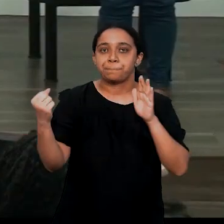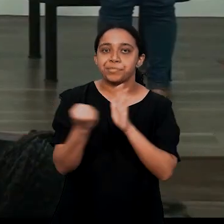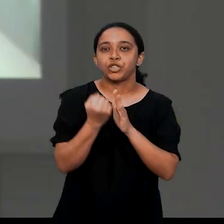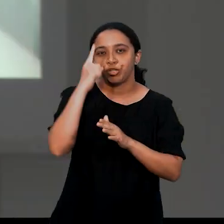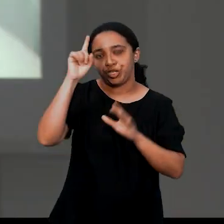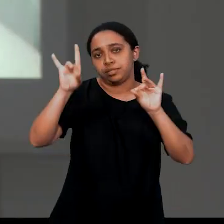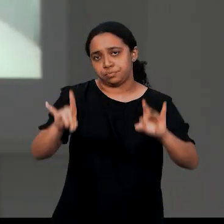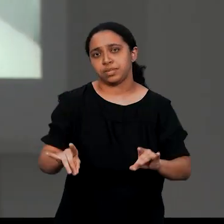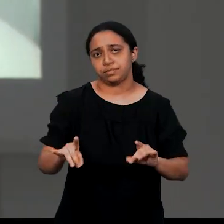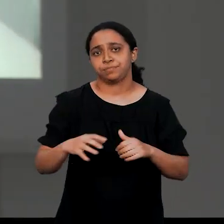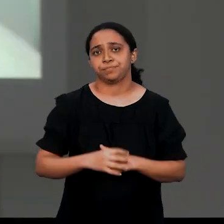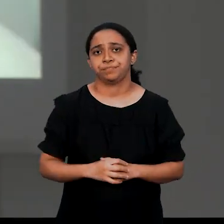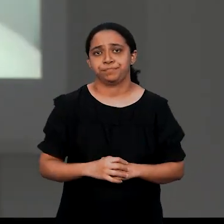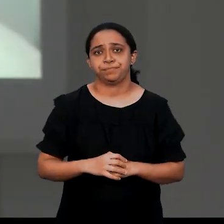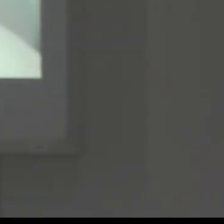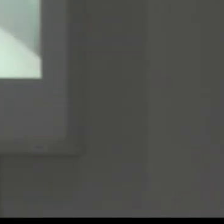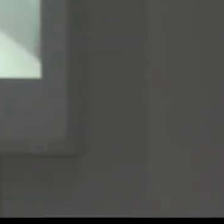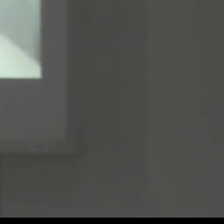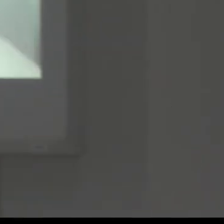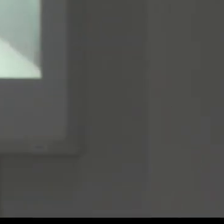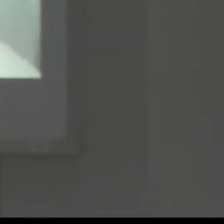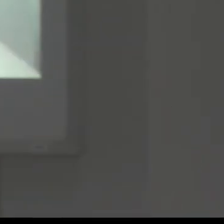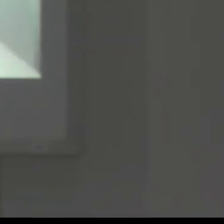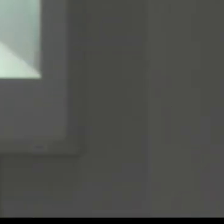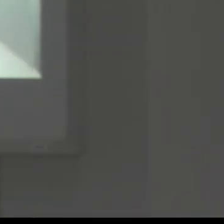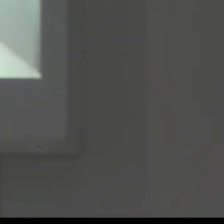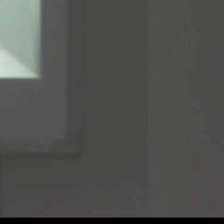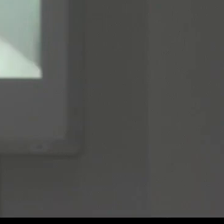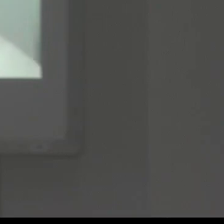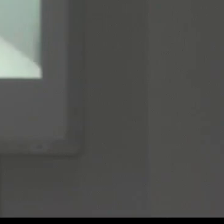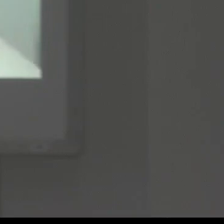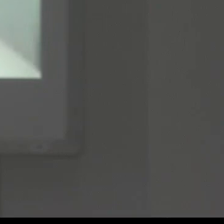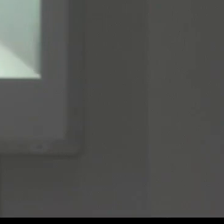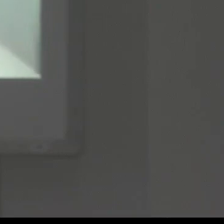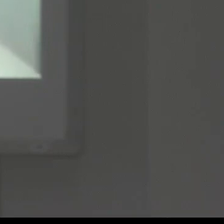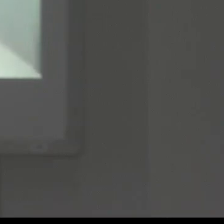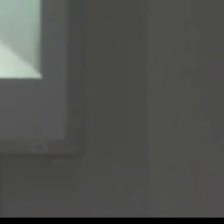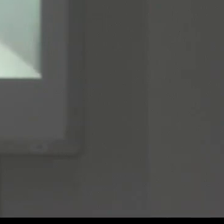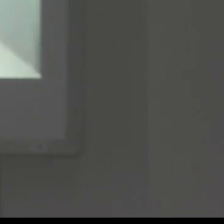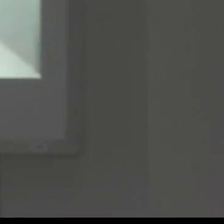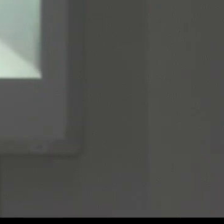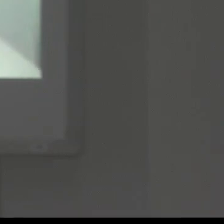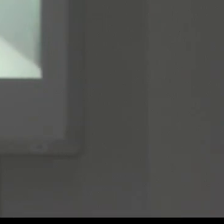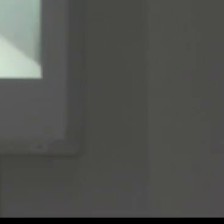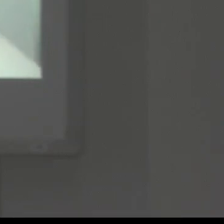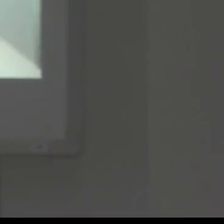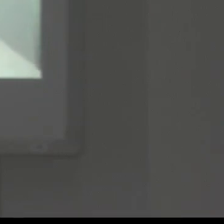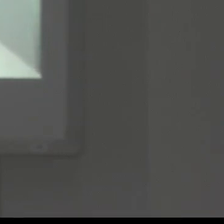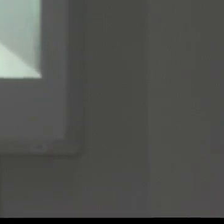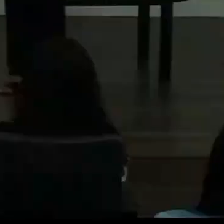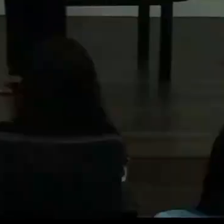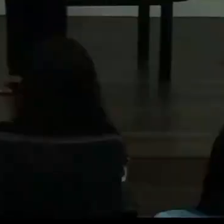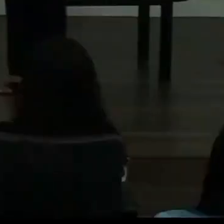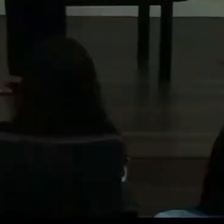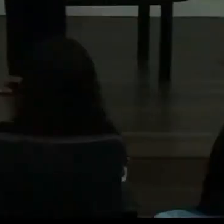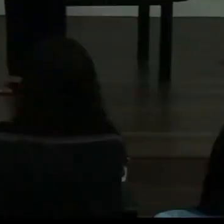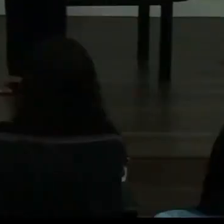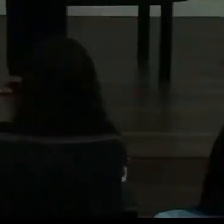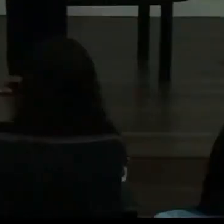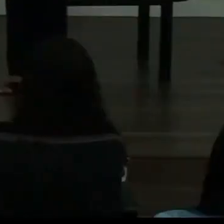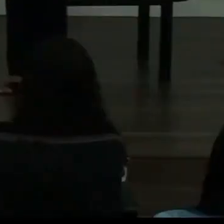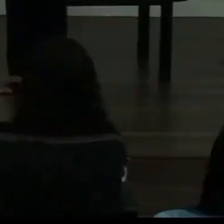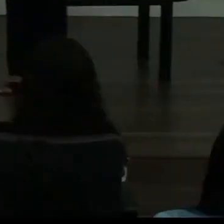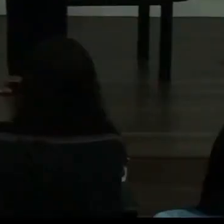marcaram a celebração da data. Continuar com esta luta, abrindo espaços e caminhos seguros para